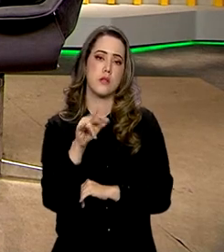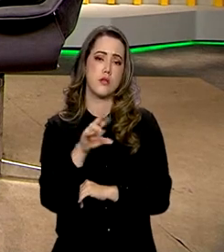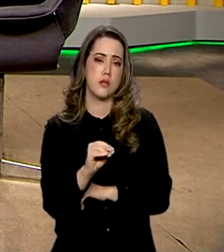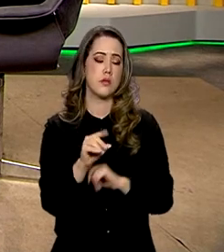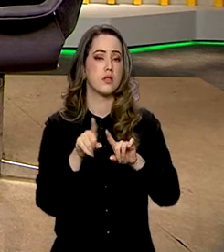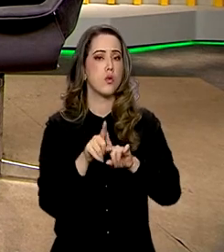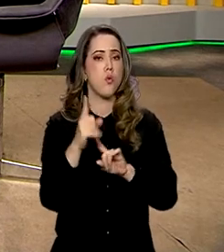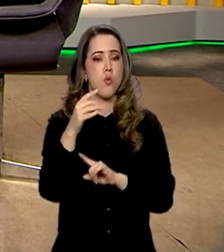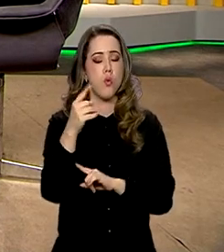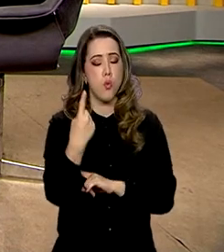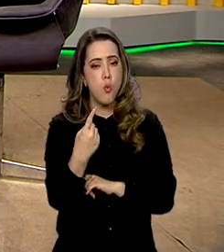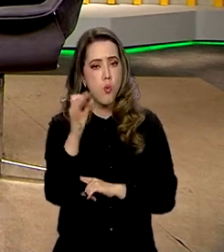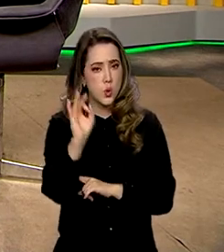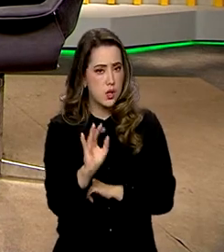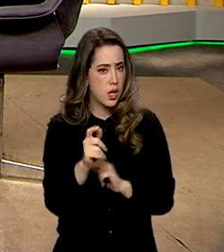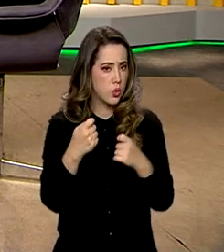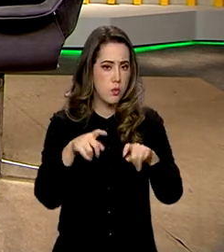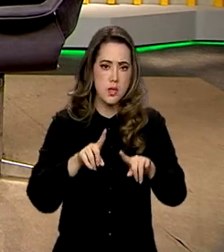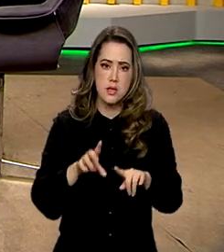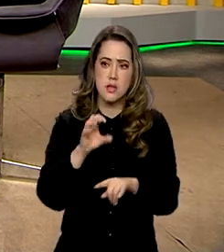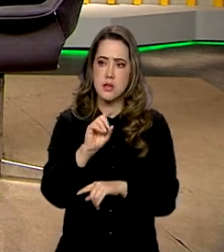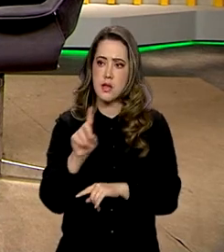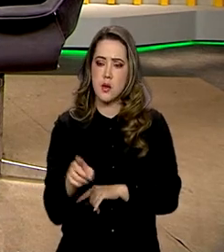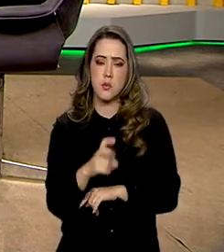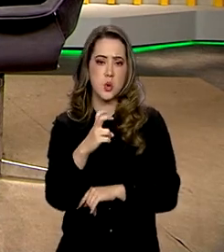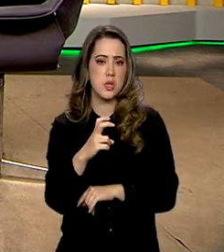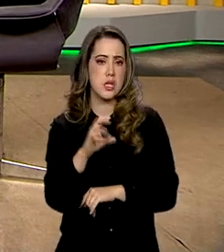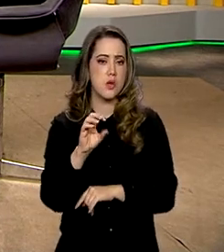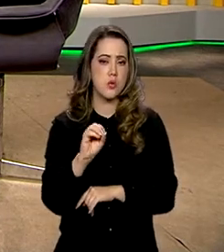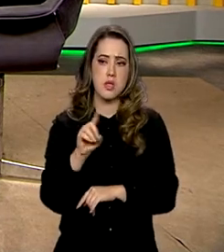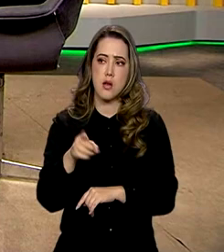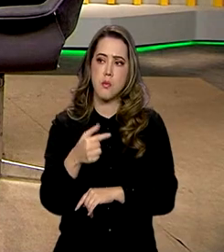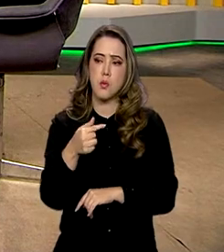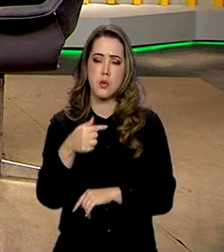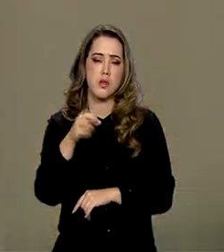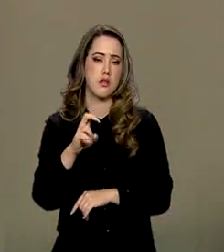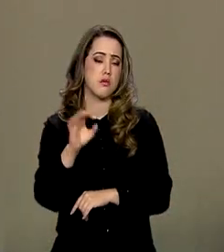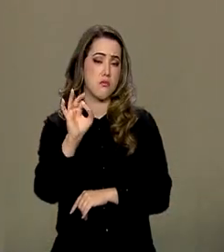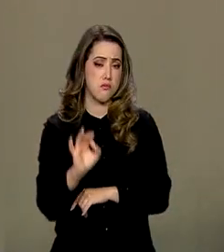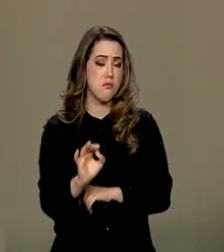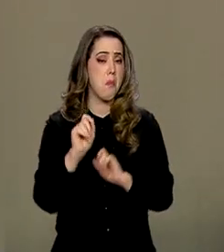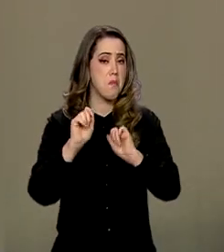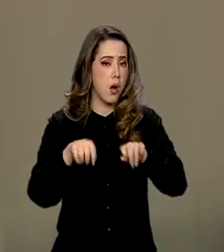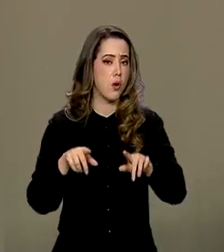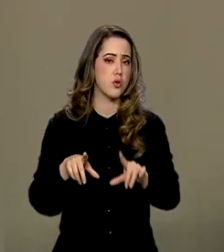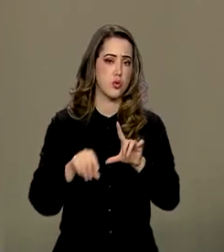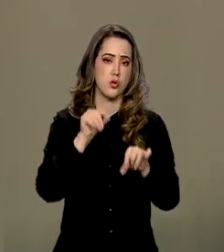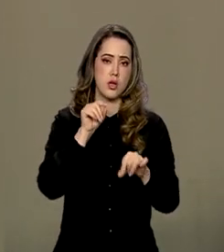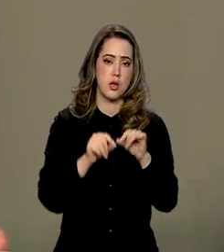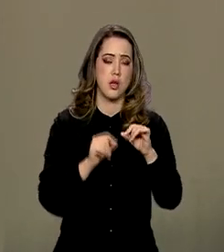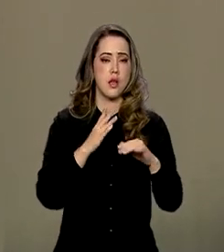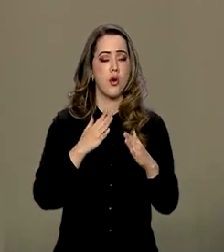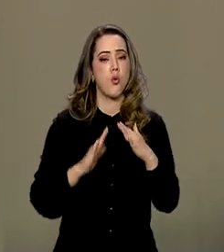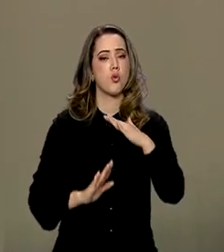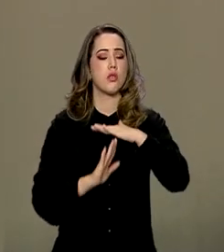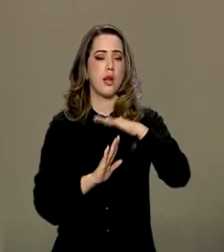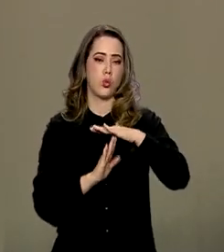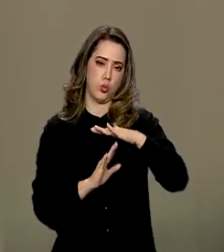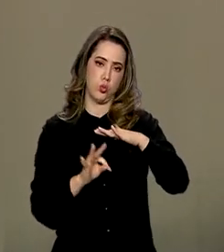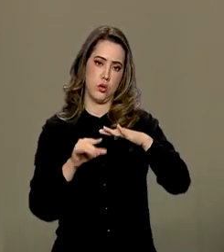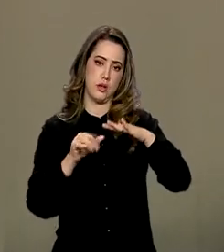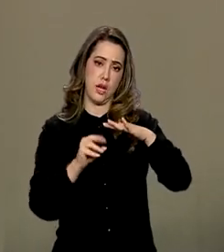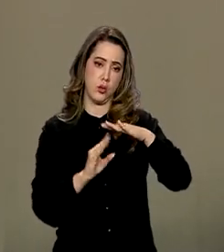% não, vai ser meio, vai ser 0,75, vai ser 0,25. Ou seja, a Assembleia é vai tomar a decisão de qual o tamanho da contribuição.